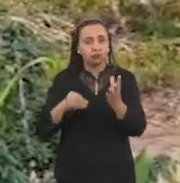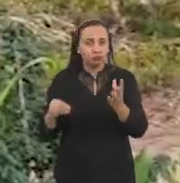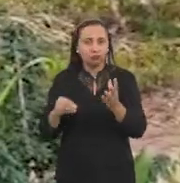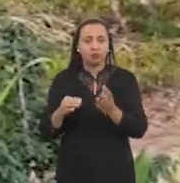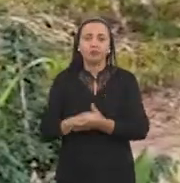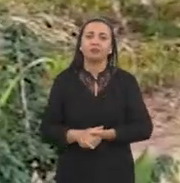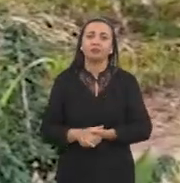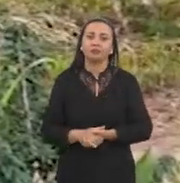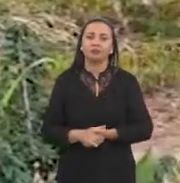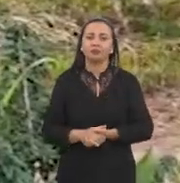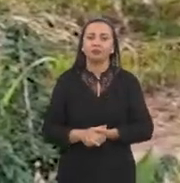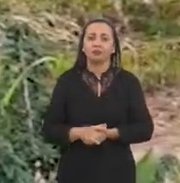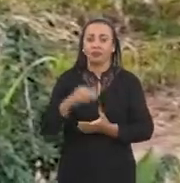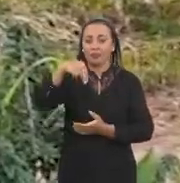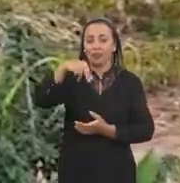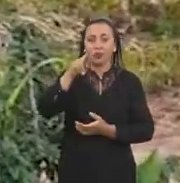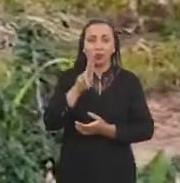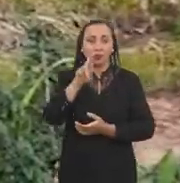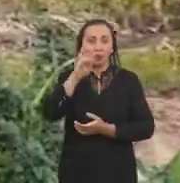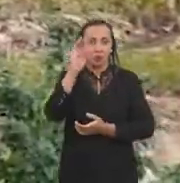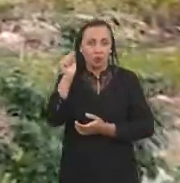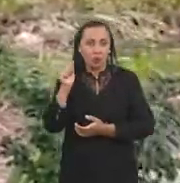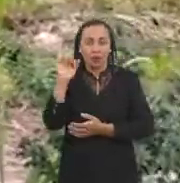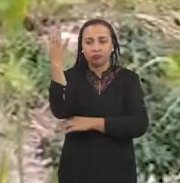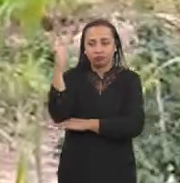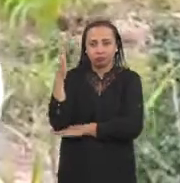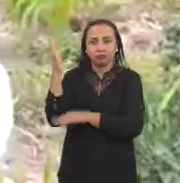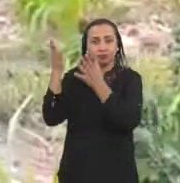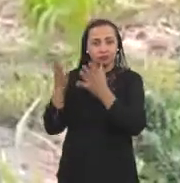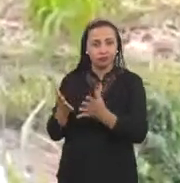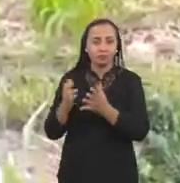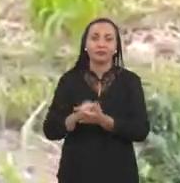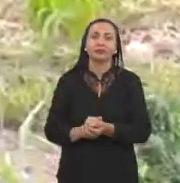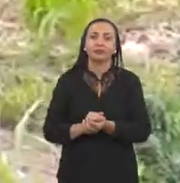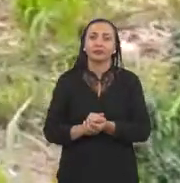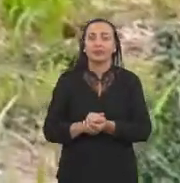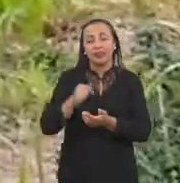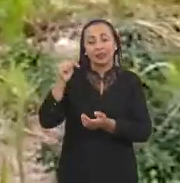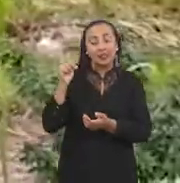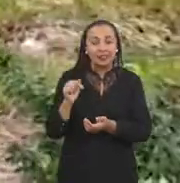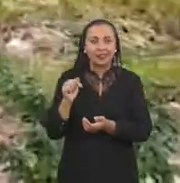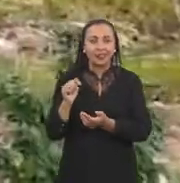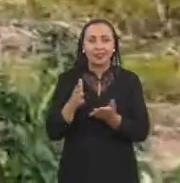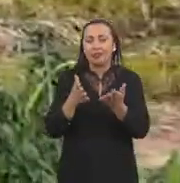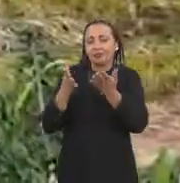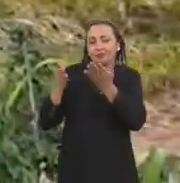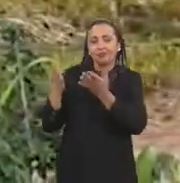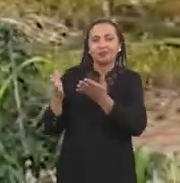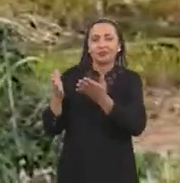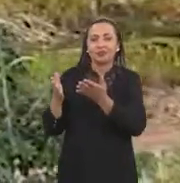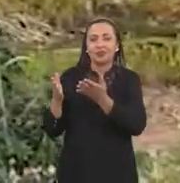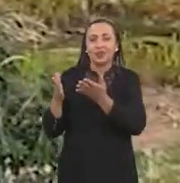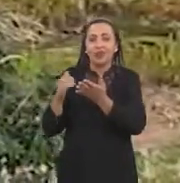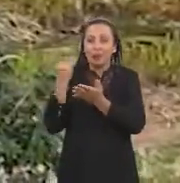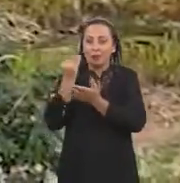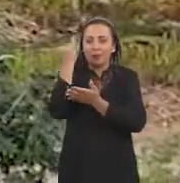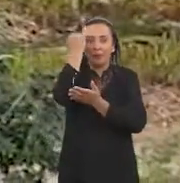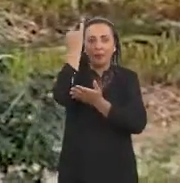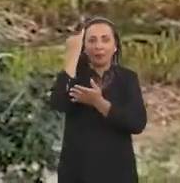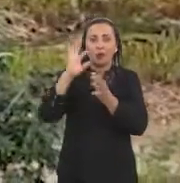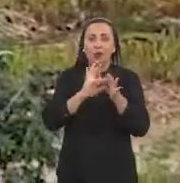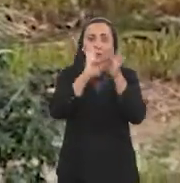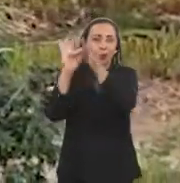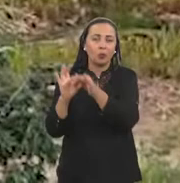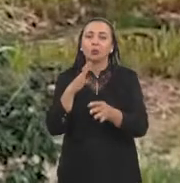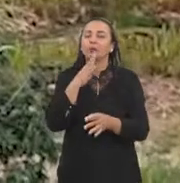essa planta aqui, essa espécie, Eugênia Gracilima Kirchsky, e, fundamental, unir o